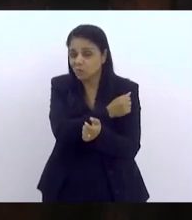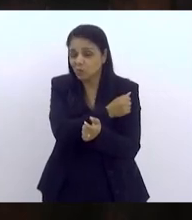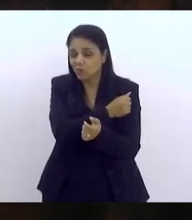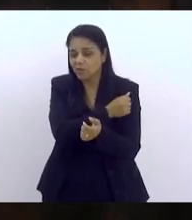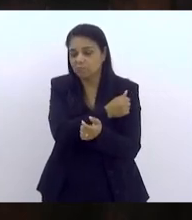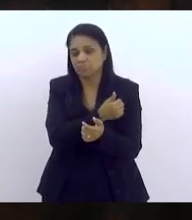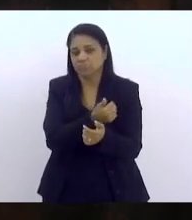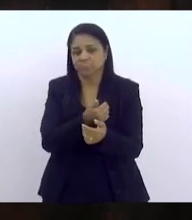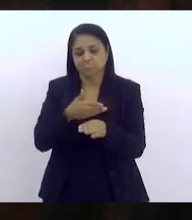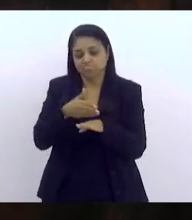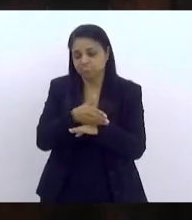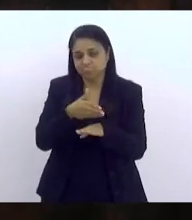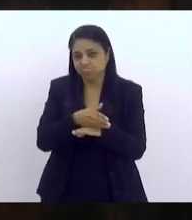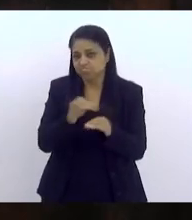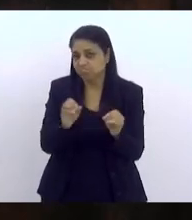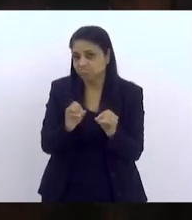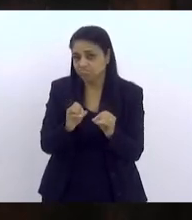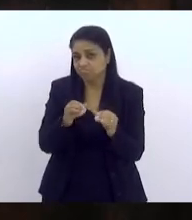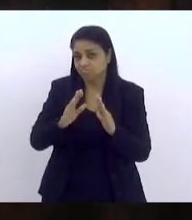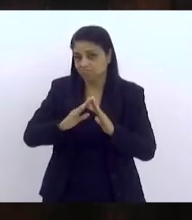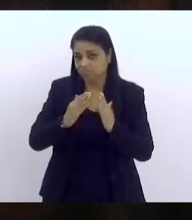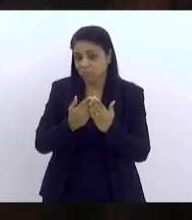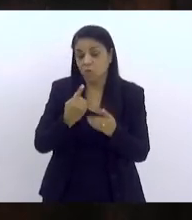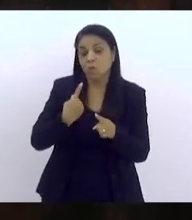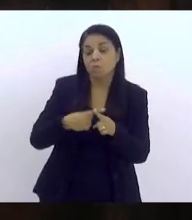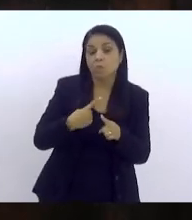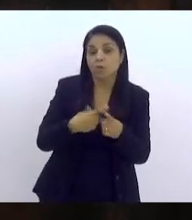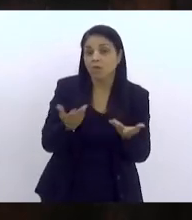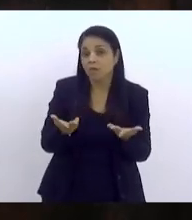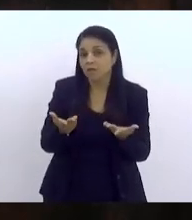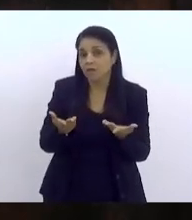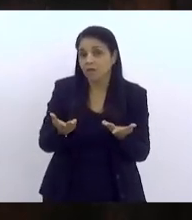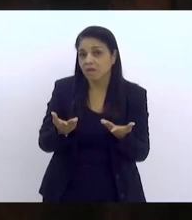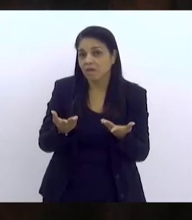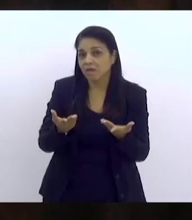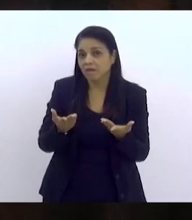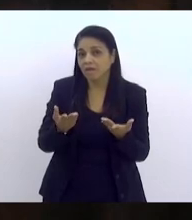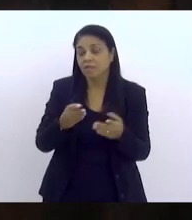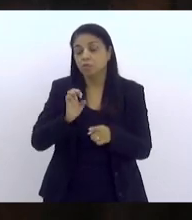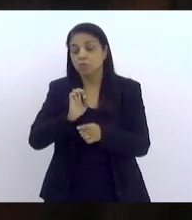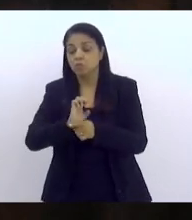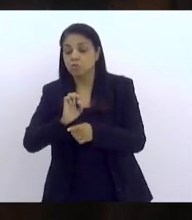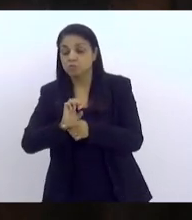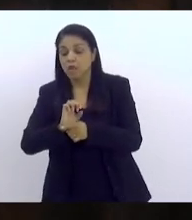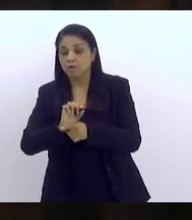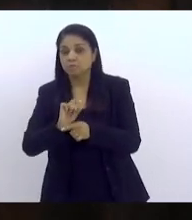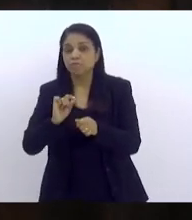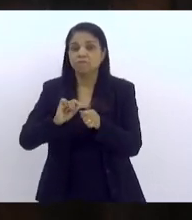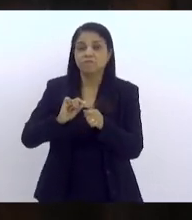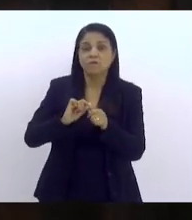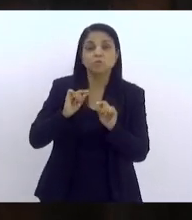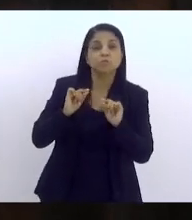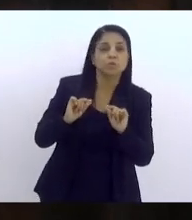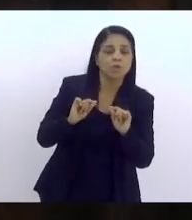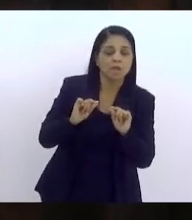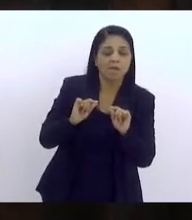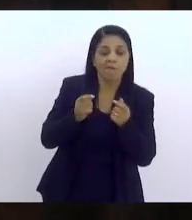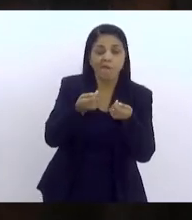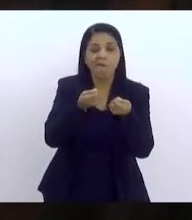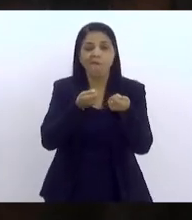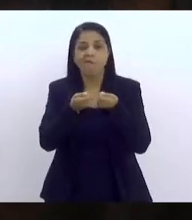é infrequente e por que também ele é infrequente. E o que o Estado tem feito tanto para controlar